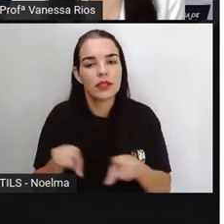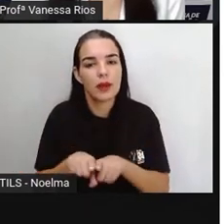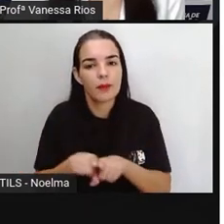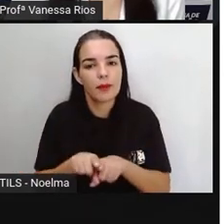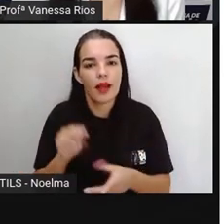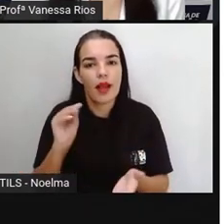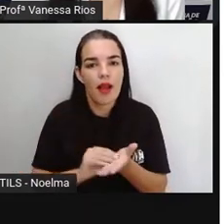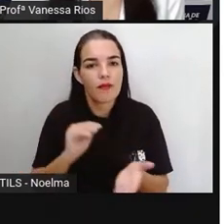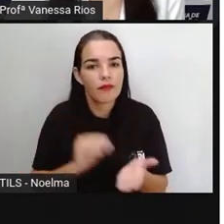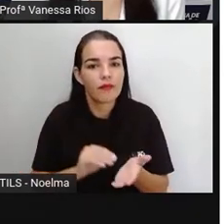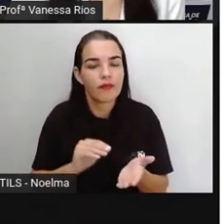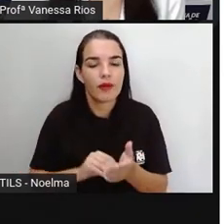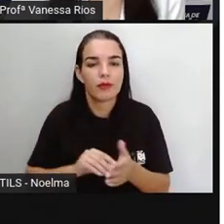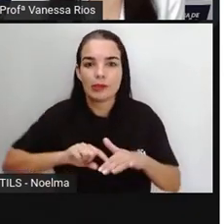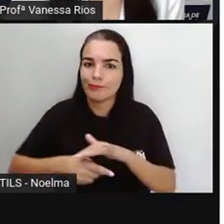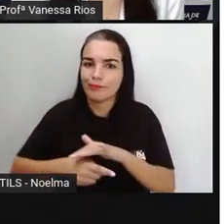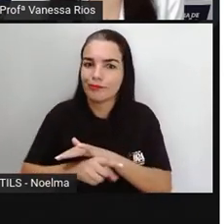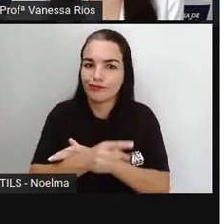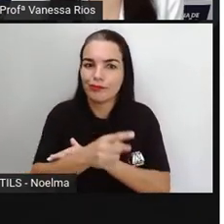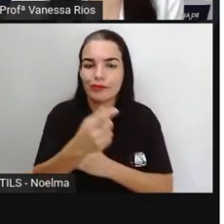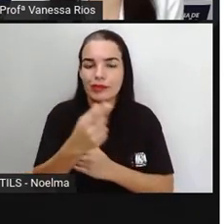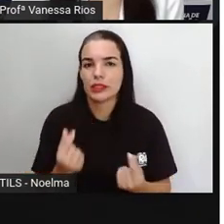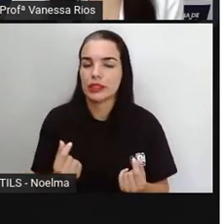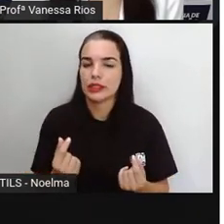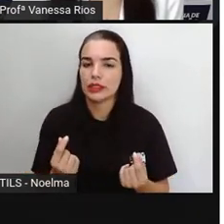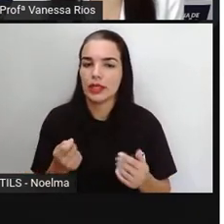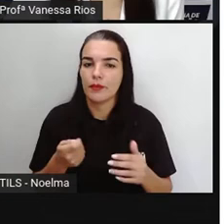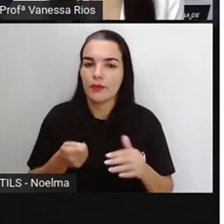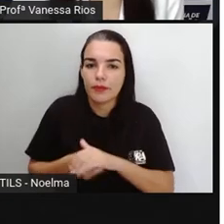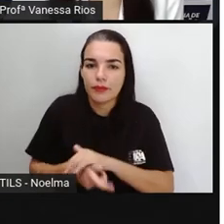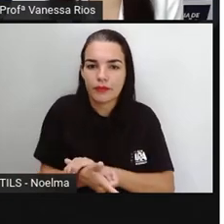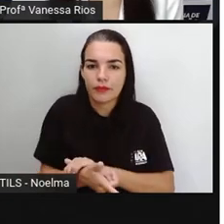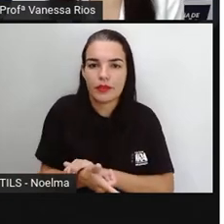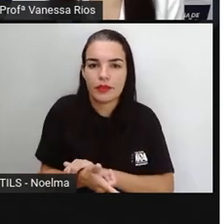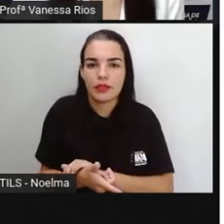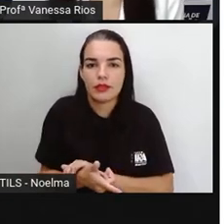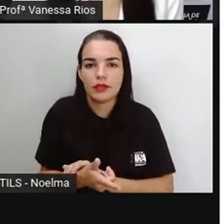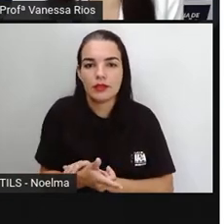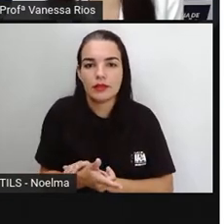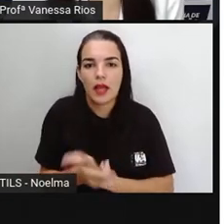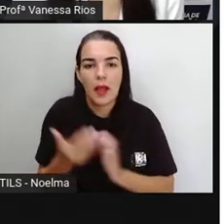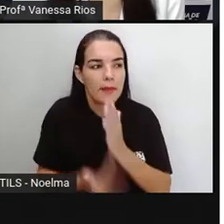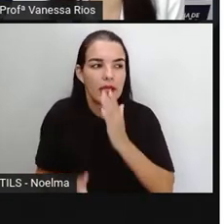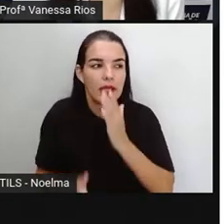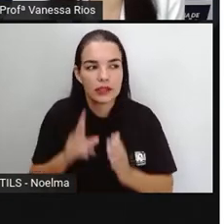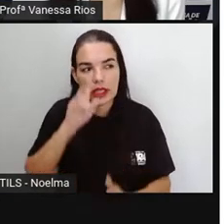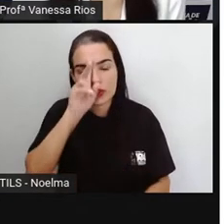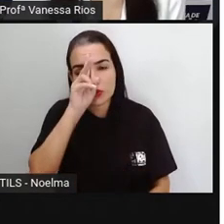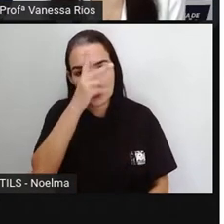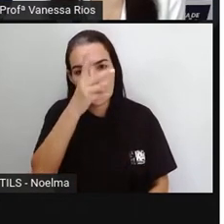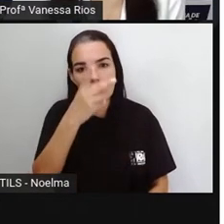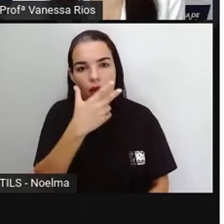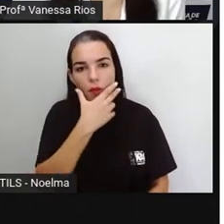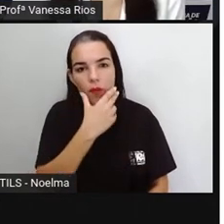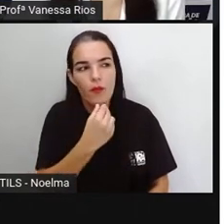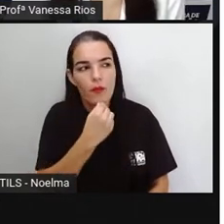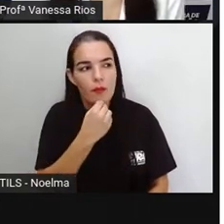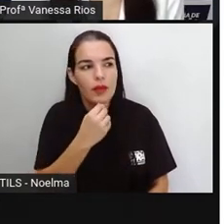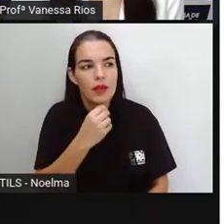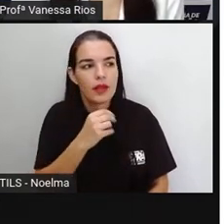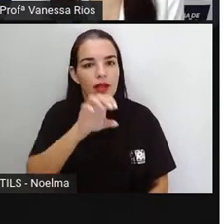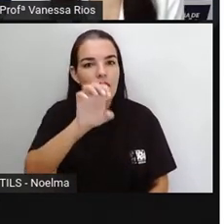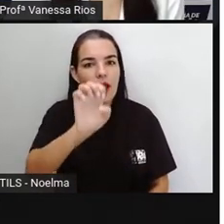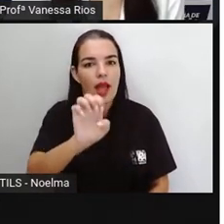É uma perda histórica, diz Edson Carlos do Trata Brasil. E aí as informações